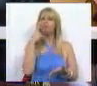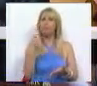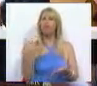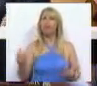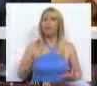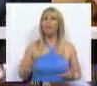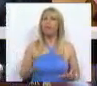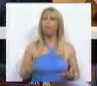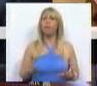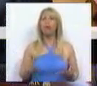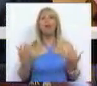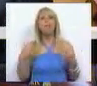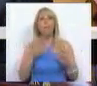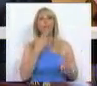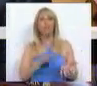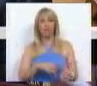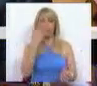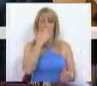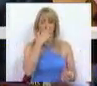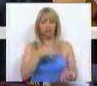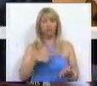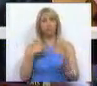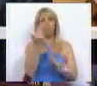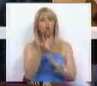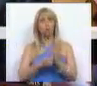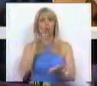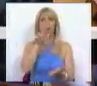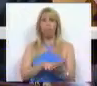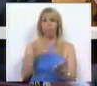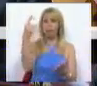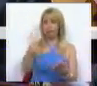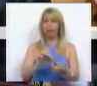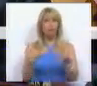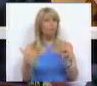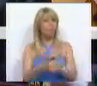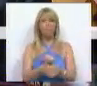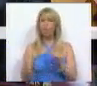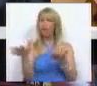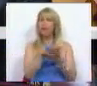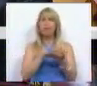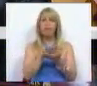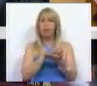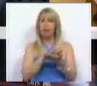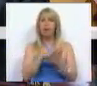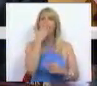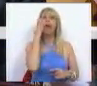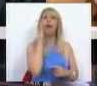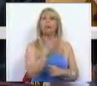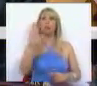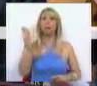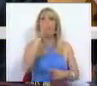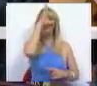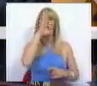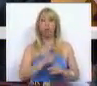se esta resolução for aprovada, e isso não mudar em nada a atitude do Primeiro-Ministro no Conselho Europeu,